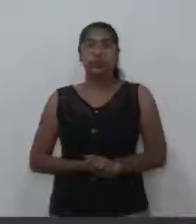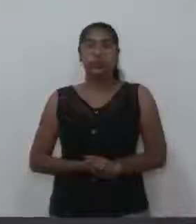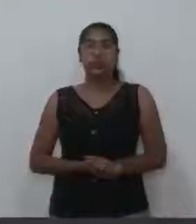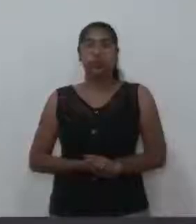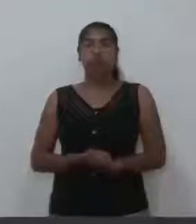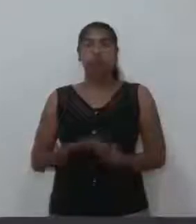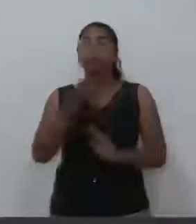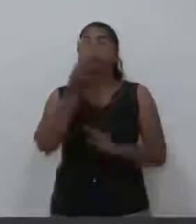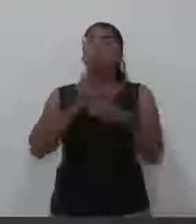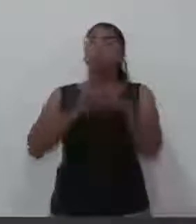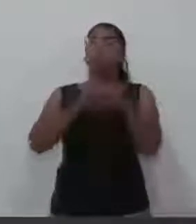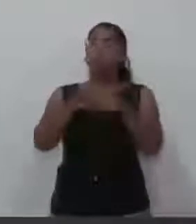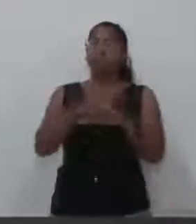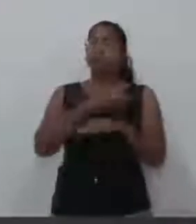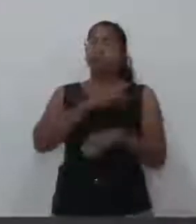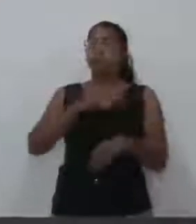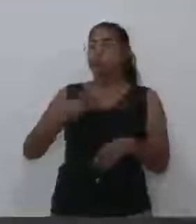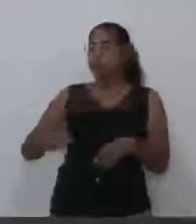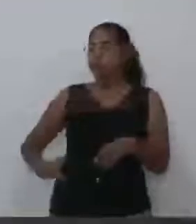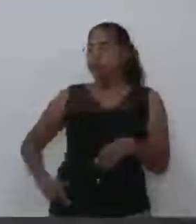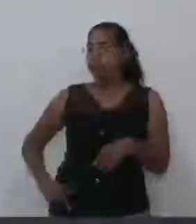Muito boa noite, senhor presidente,